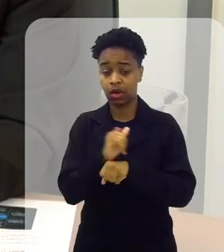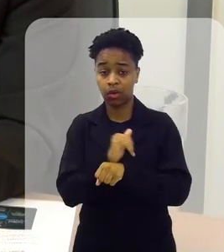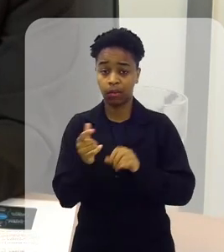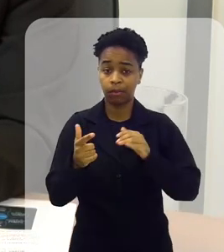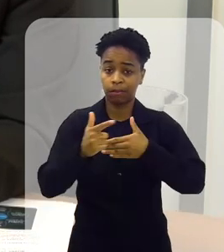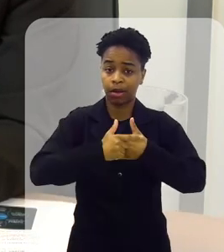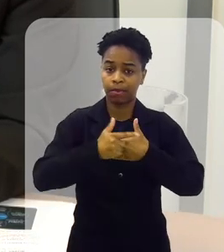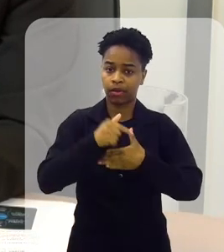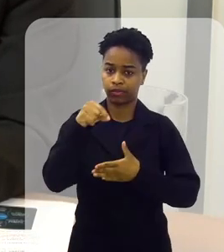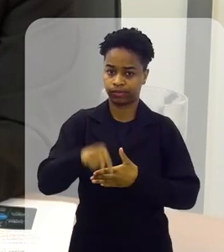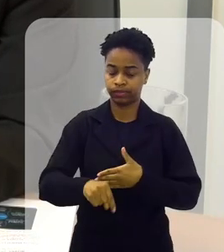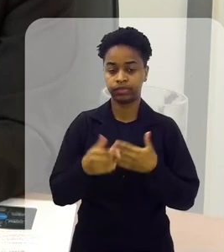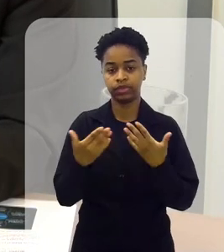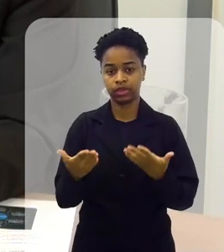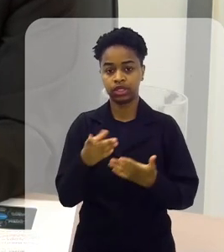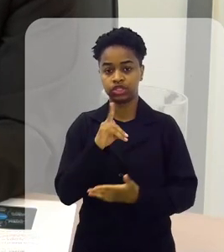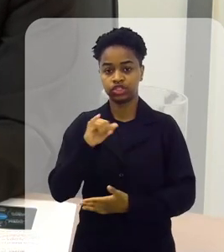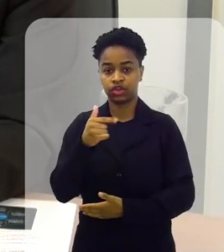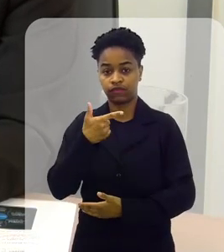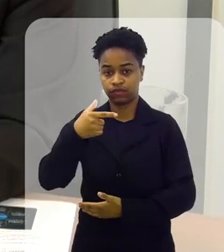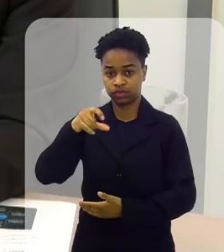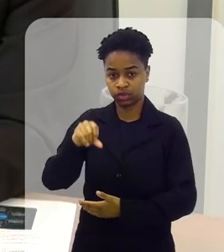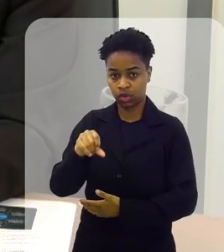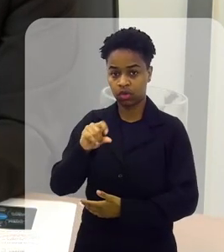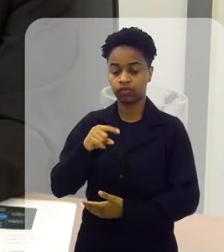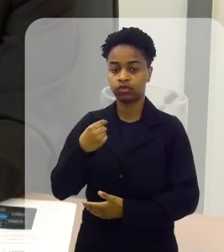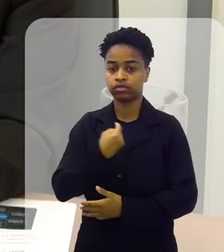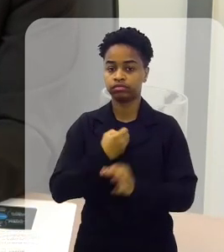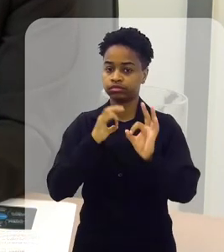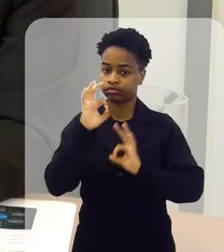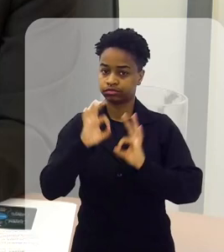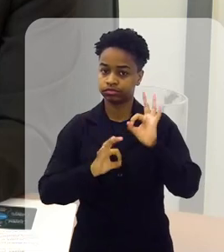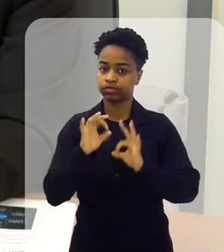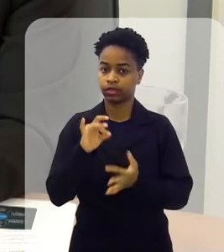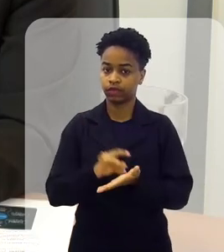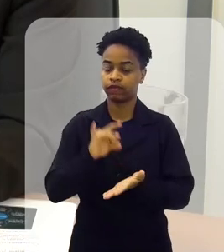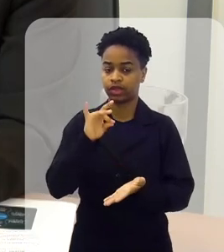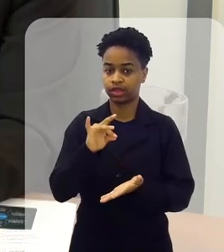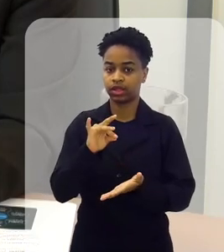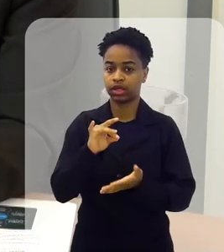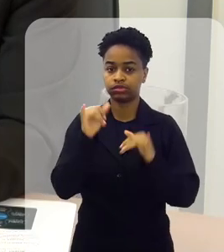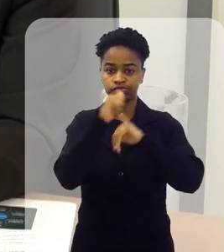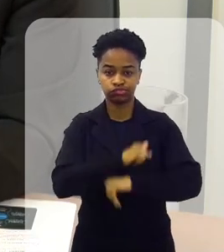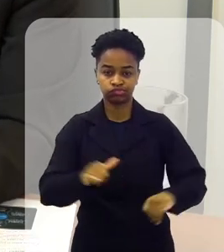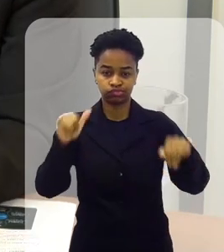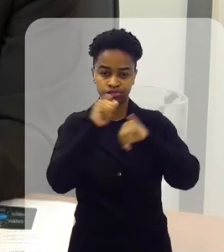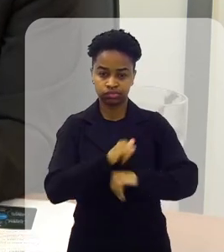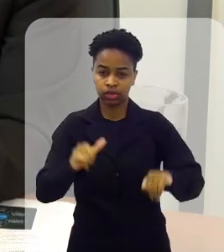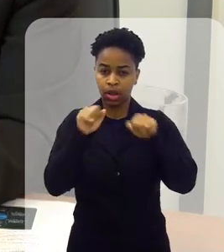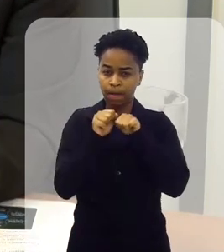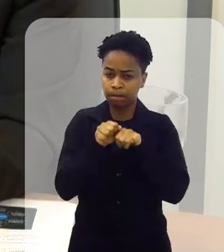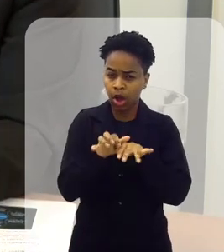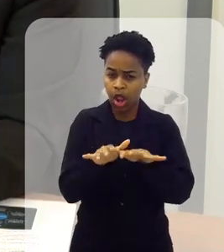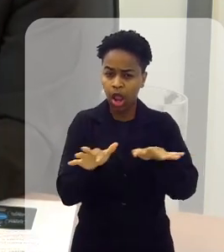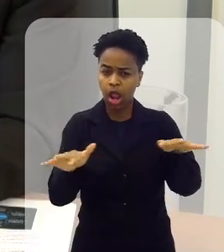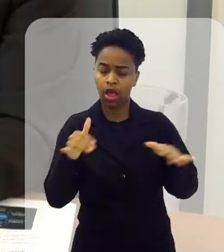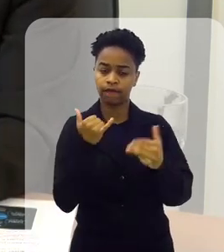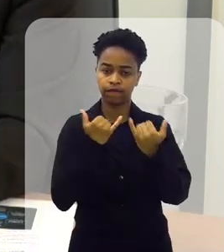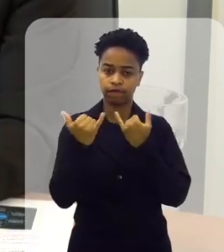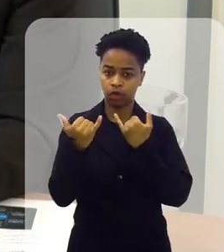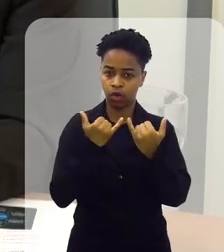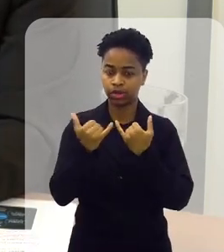funções nossas aqui, né? Então, para o dia 29, a gente está planejando realmente, né? Essa divulgação massiva dessas